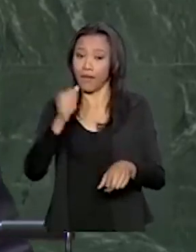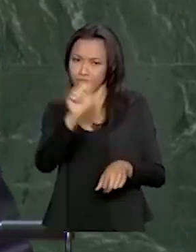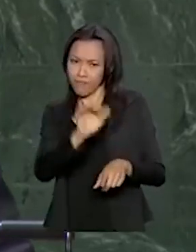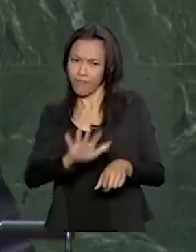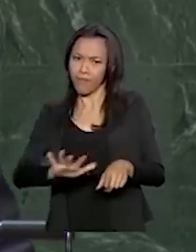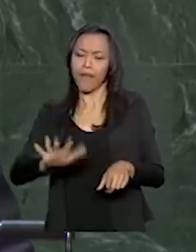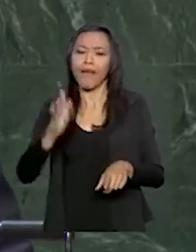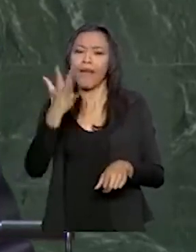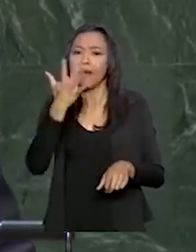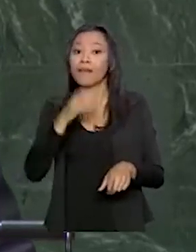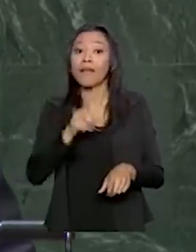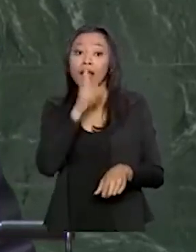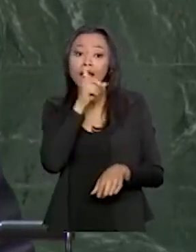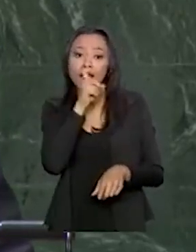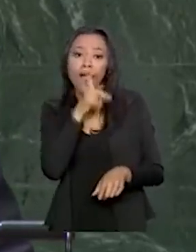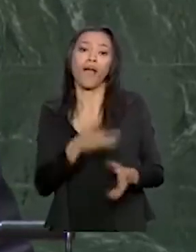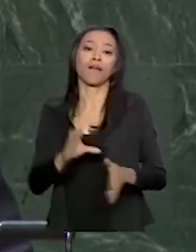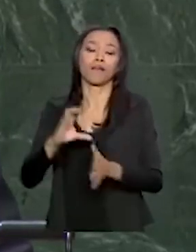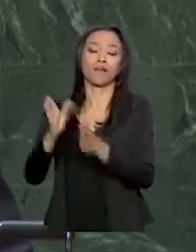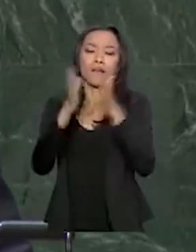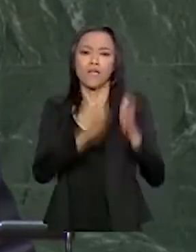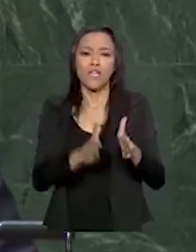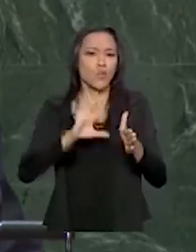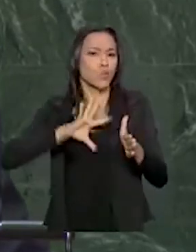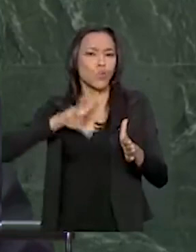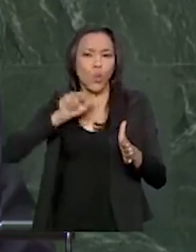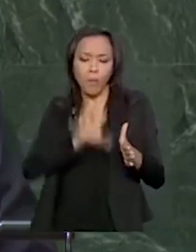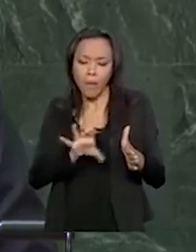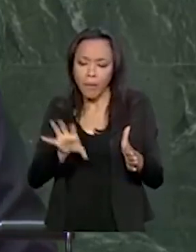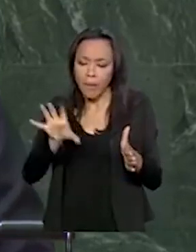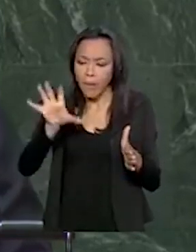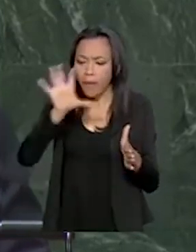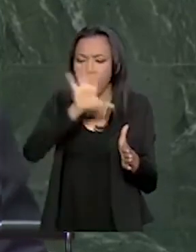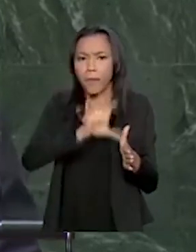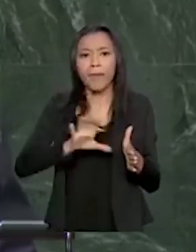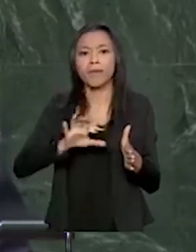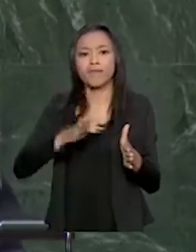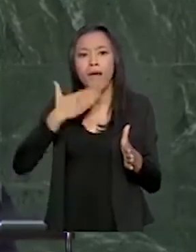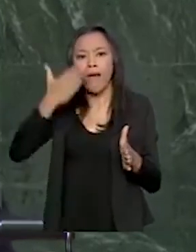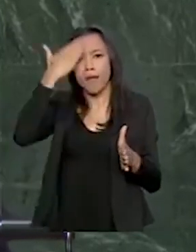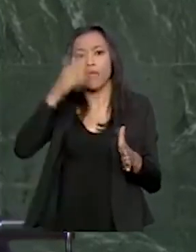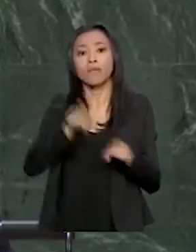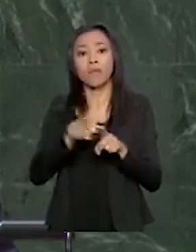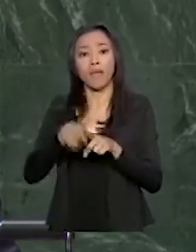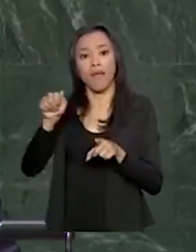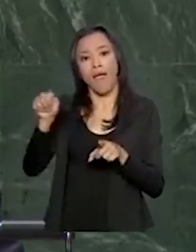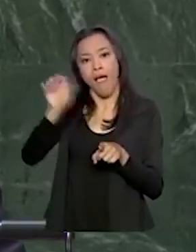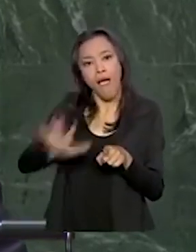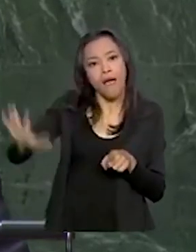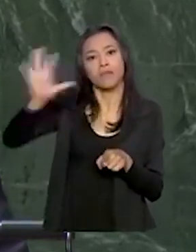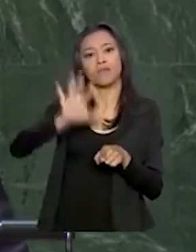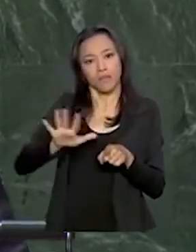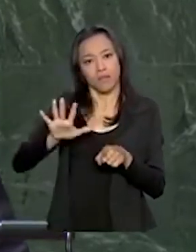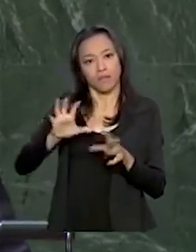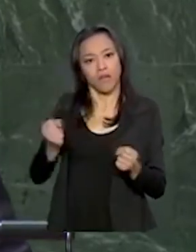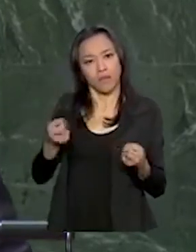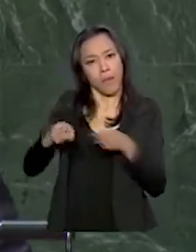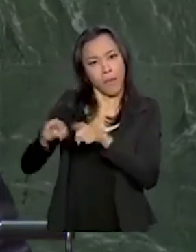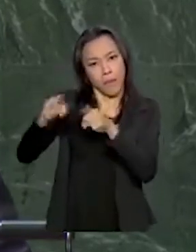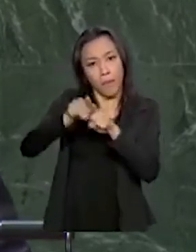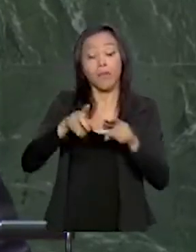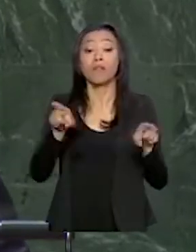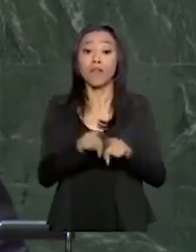mesmo caminho com todo o mundo árabe e a Ásia. Também estamos ansiosos para